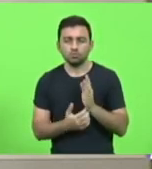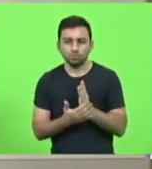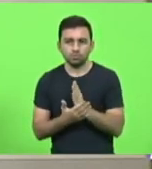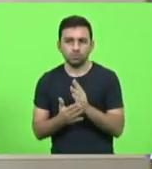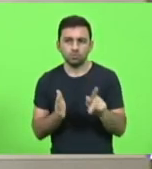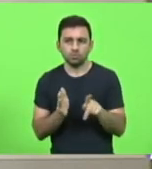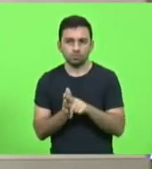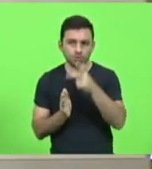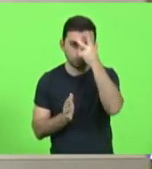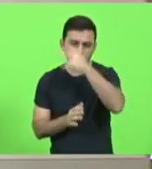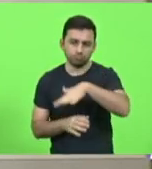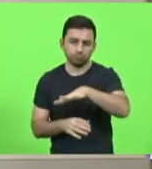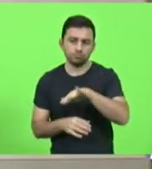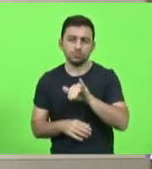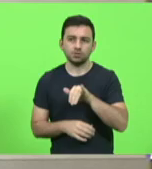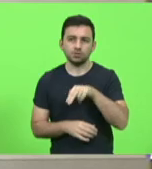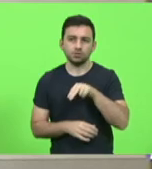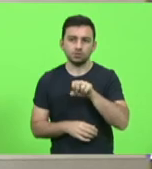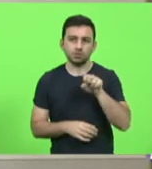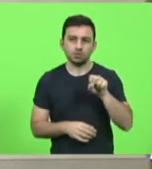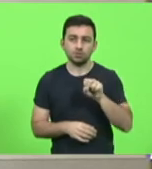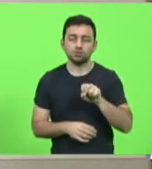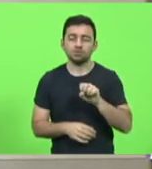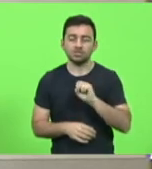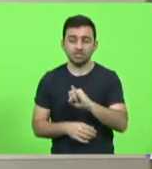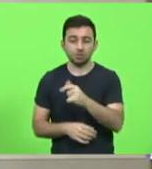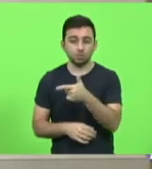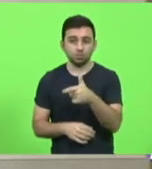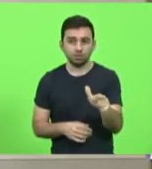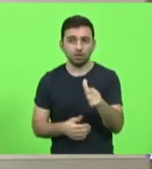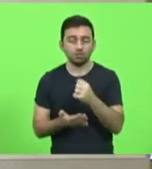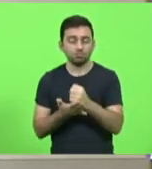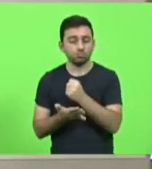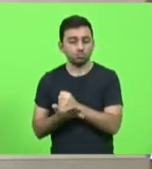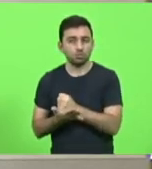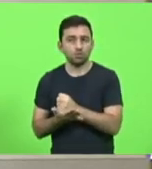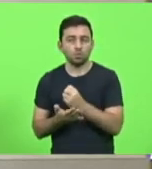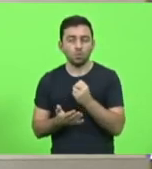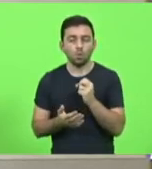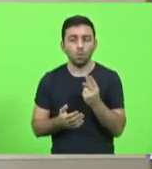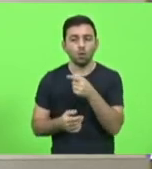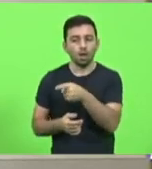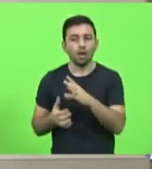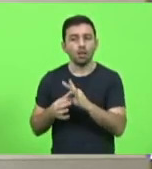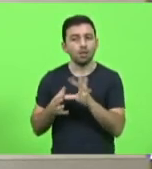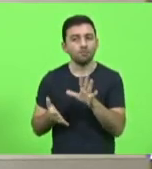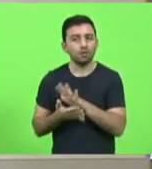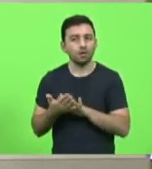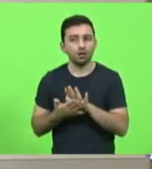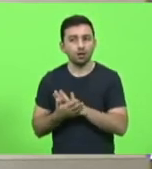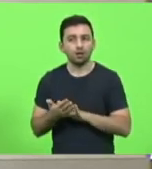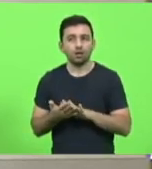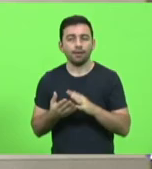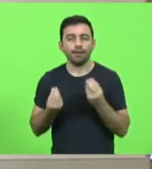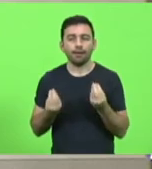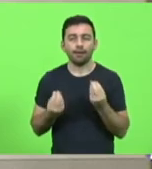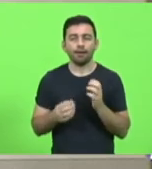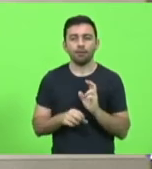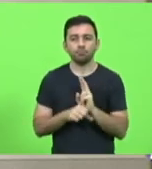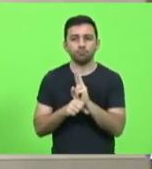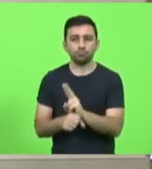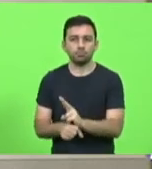sem contrato ou consentimento dos mesmos a fim de efetivar empréstimo consignado.